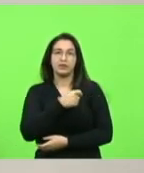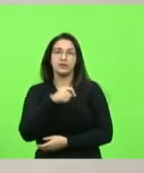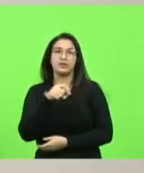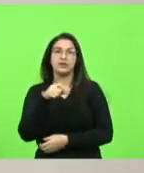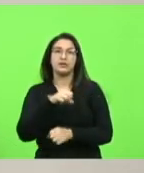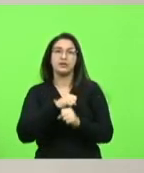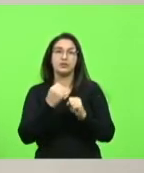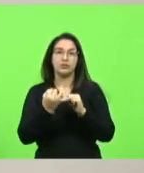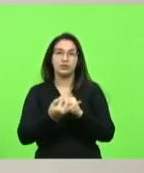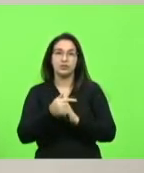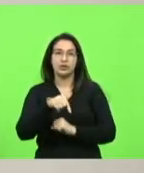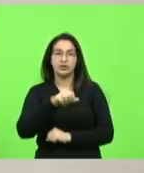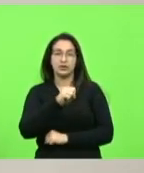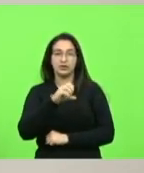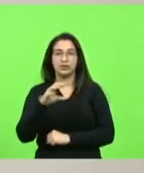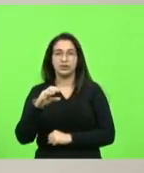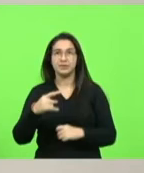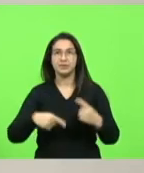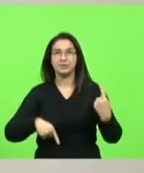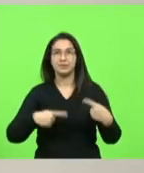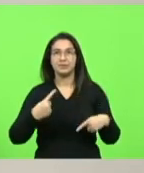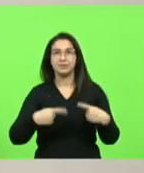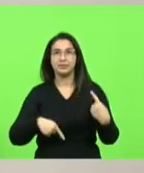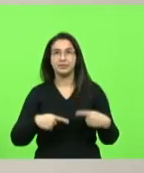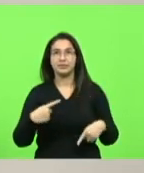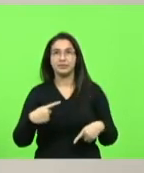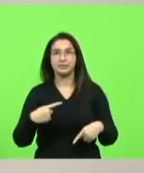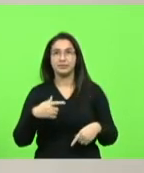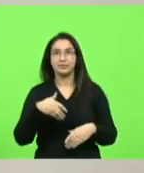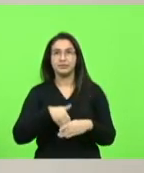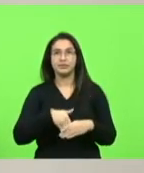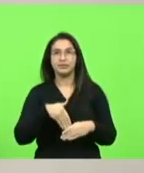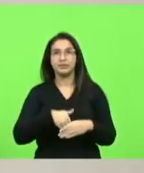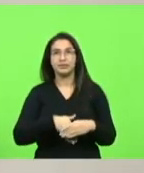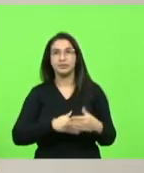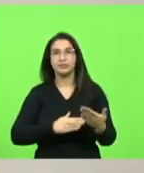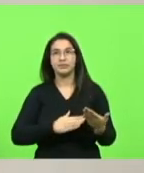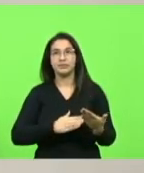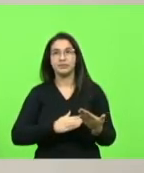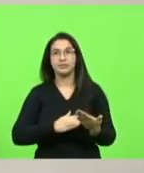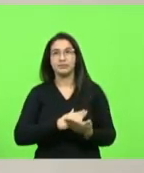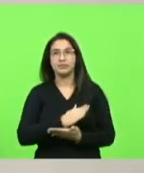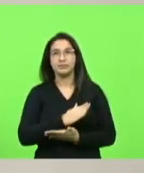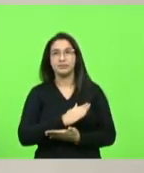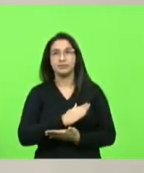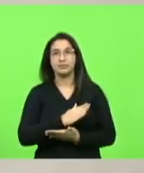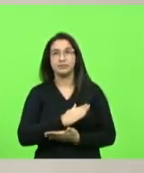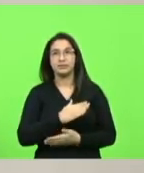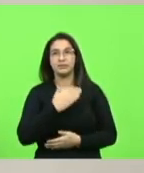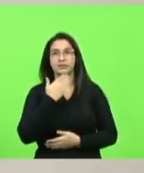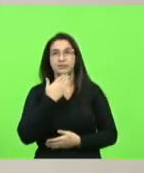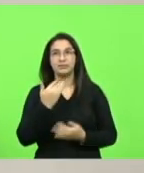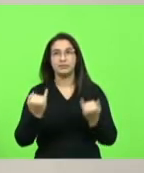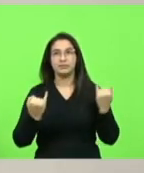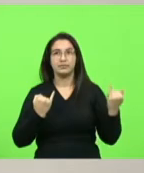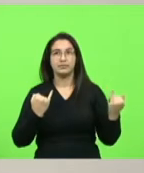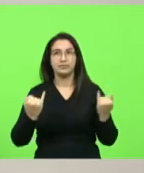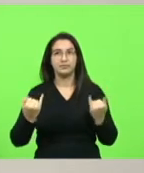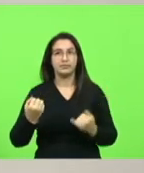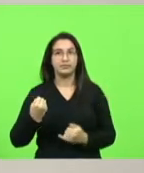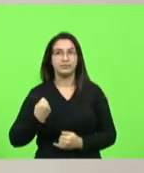em discussão em votação aprovado pedido de informação